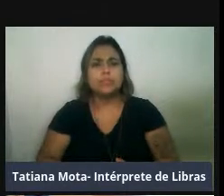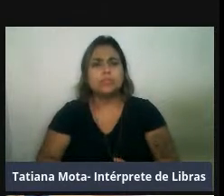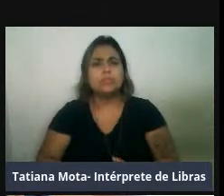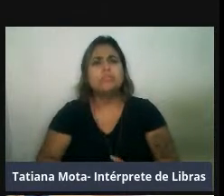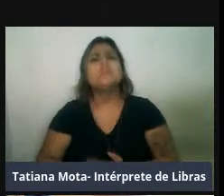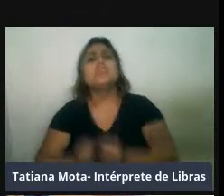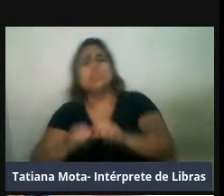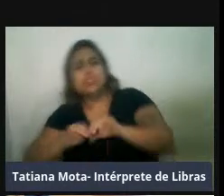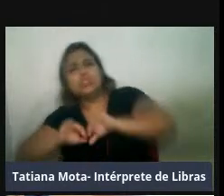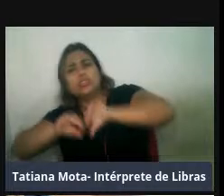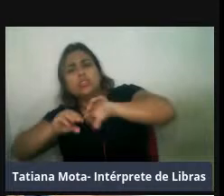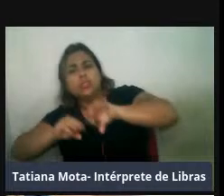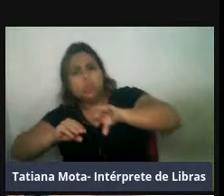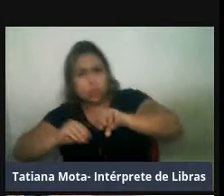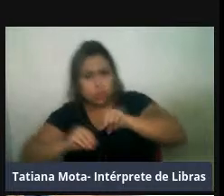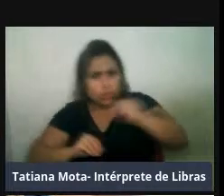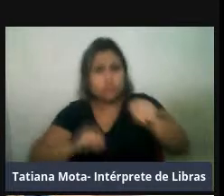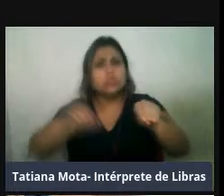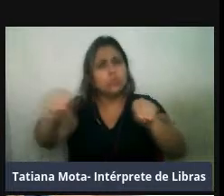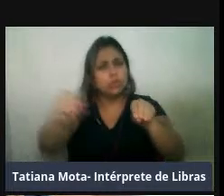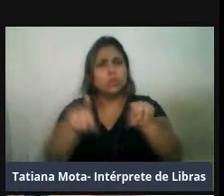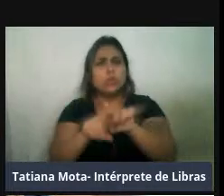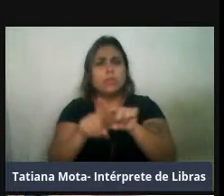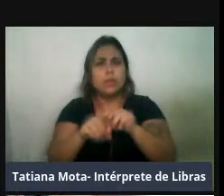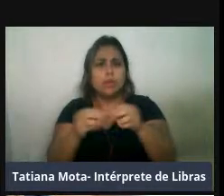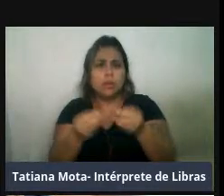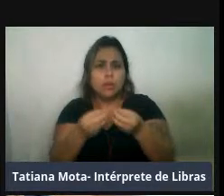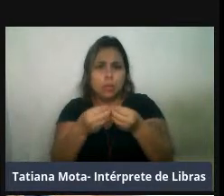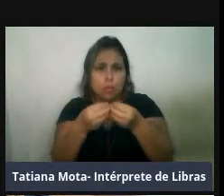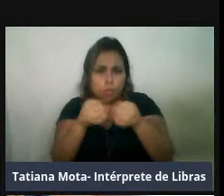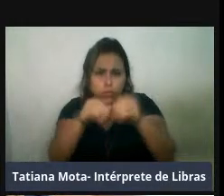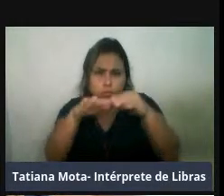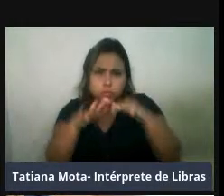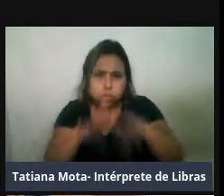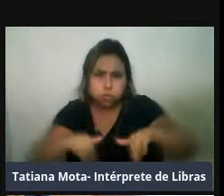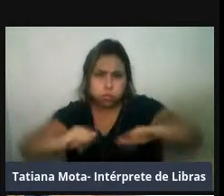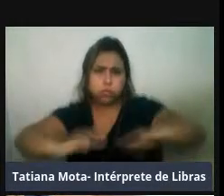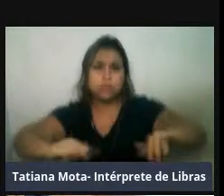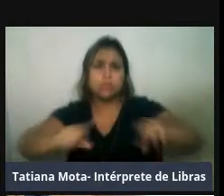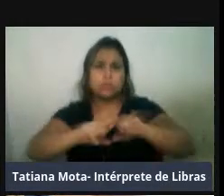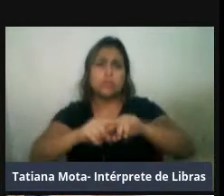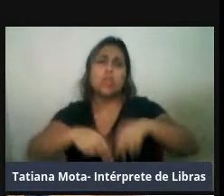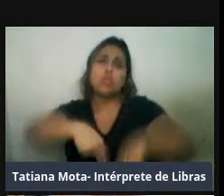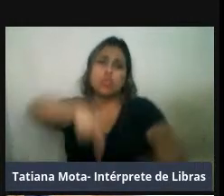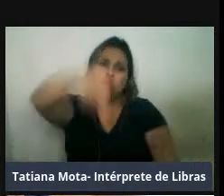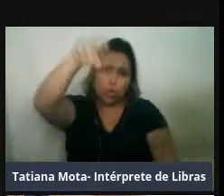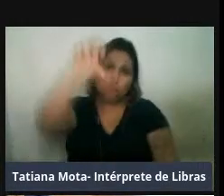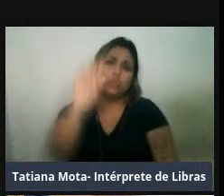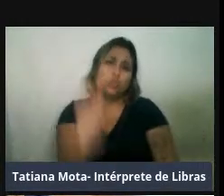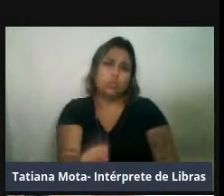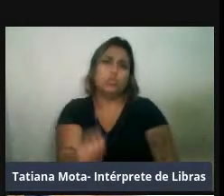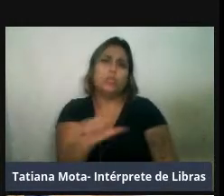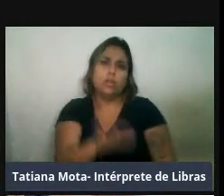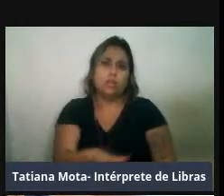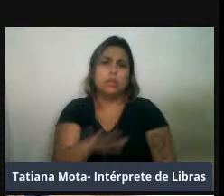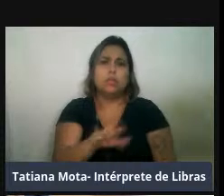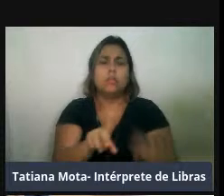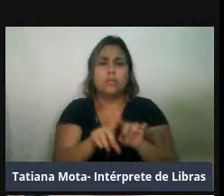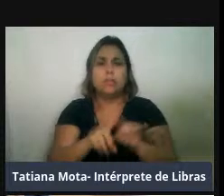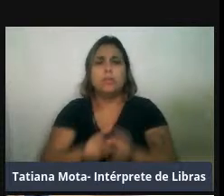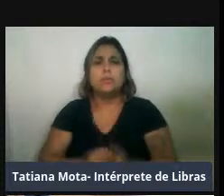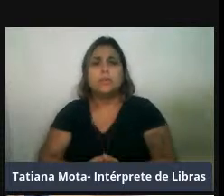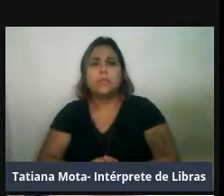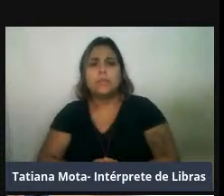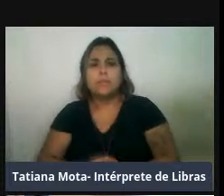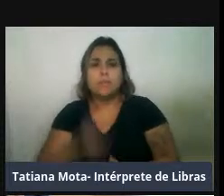diversificados, então no Pacífico Norte e nos oceanos do sul. Então aqui mostrando um pouco da distribuição de